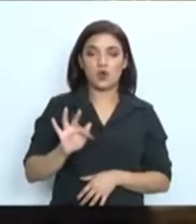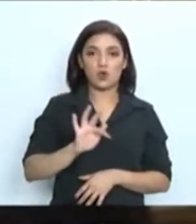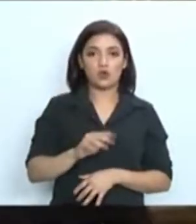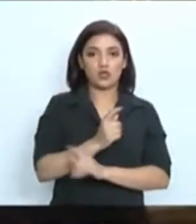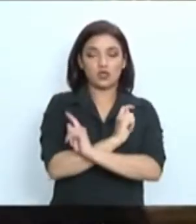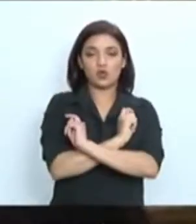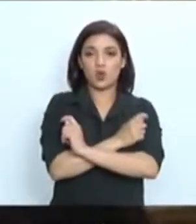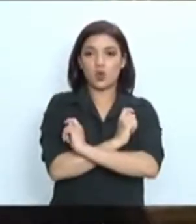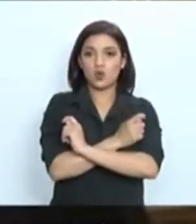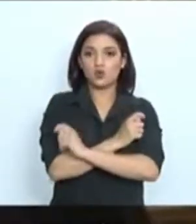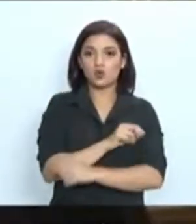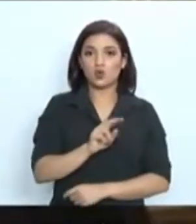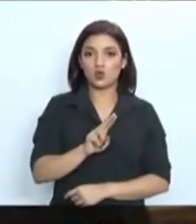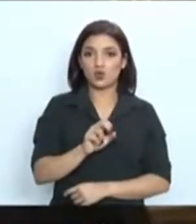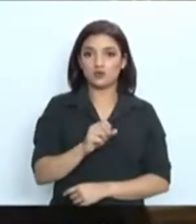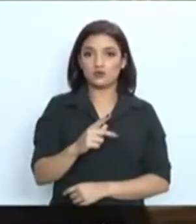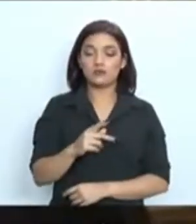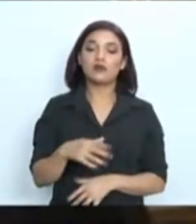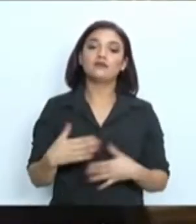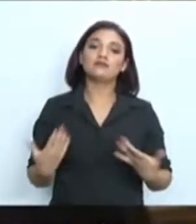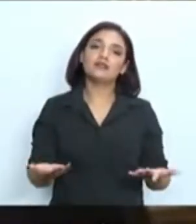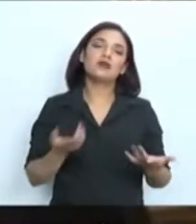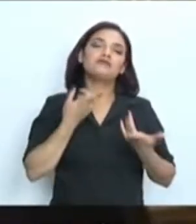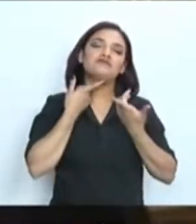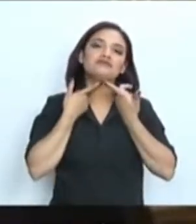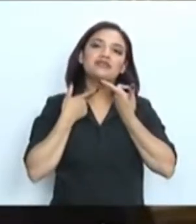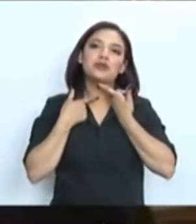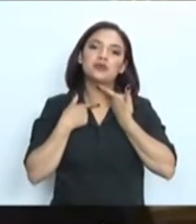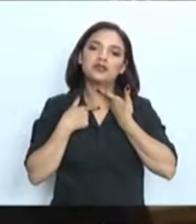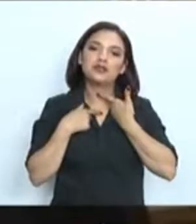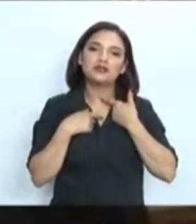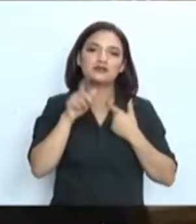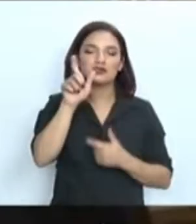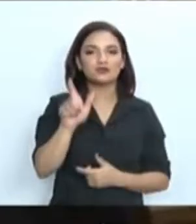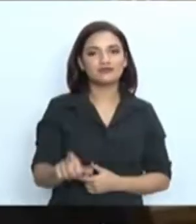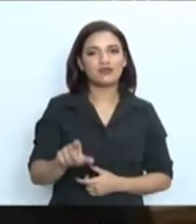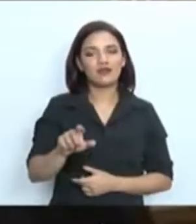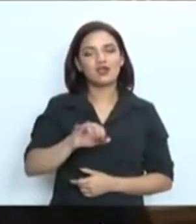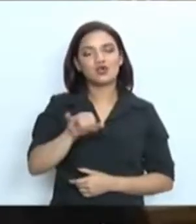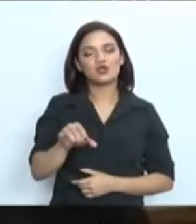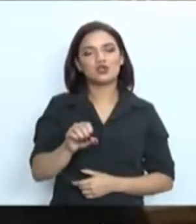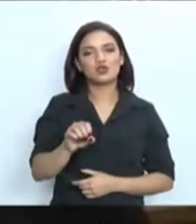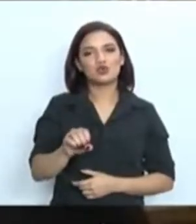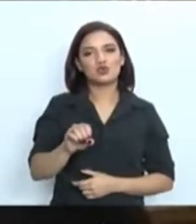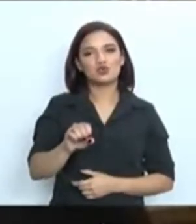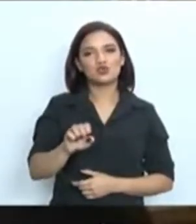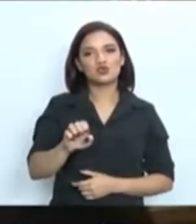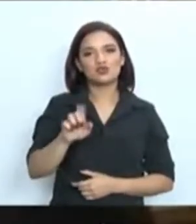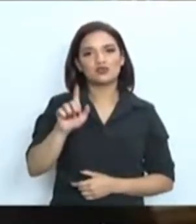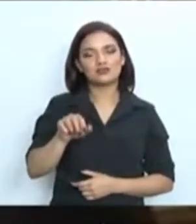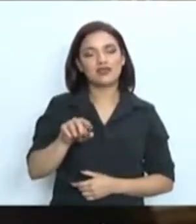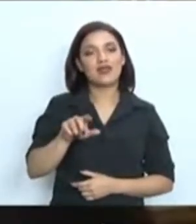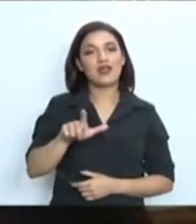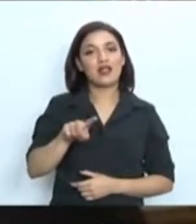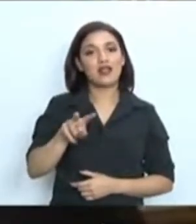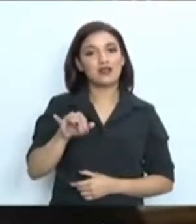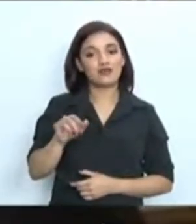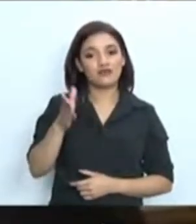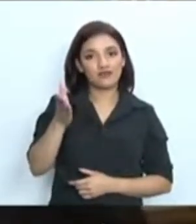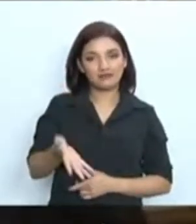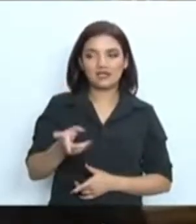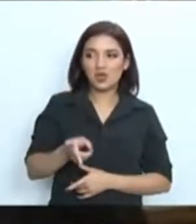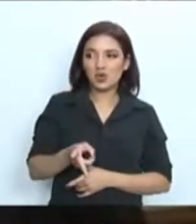Paulo e faço votos que este eminente jurista tenha prosseguimento na sua